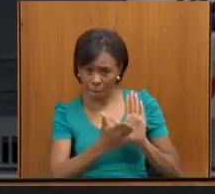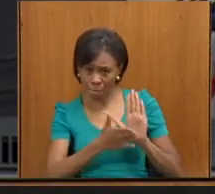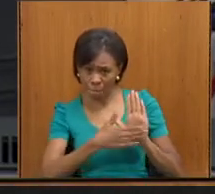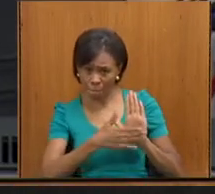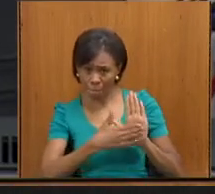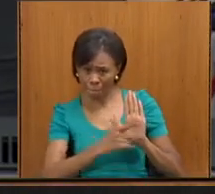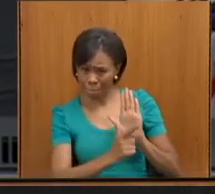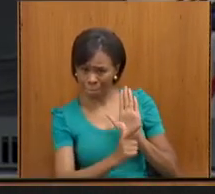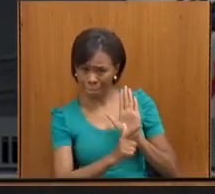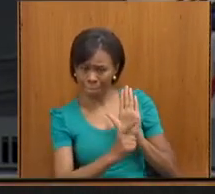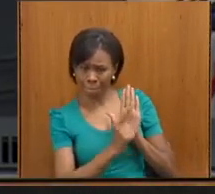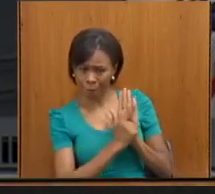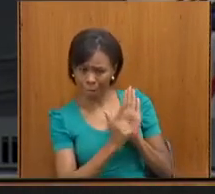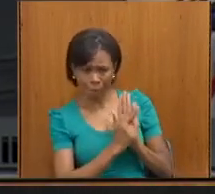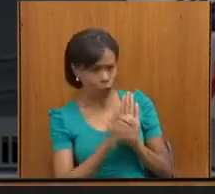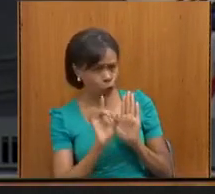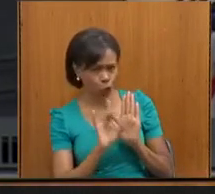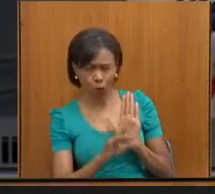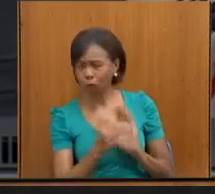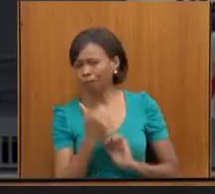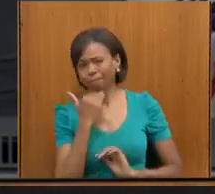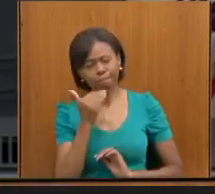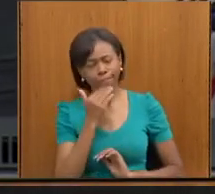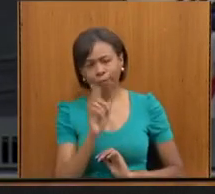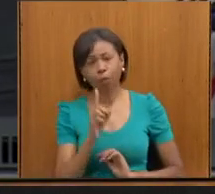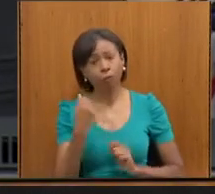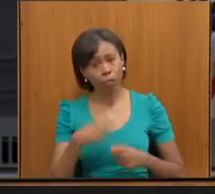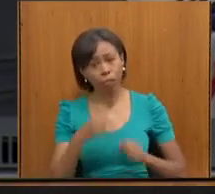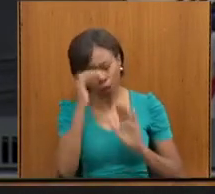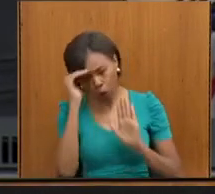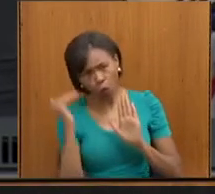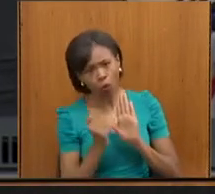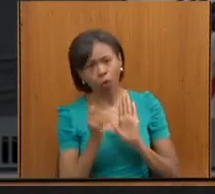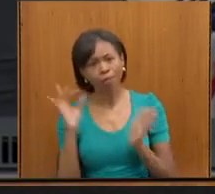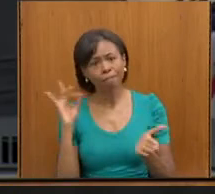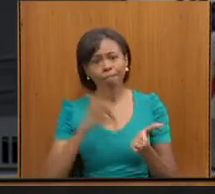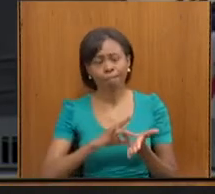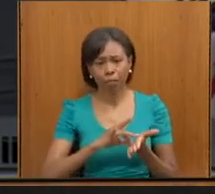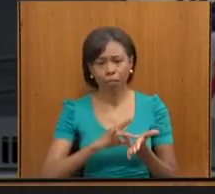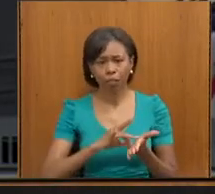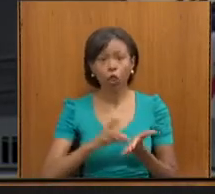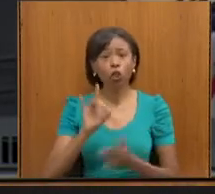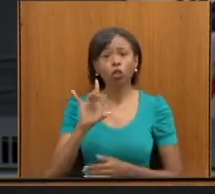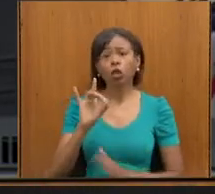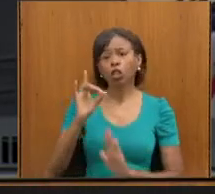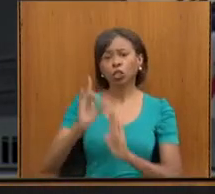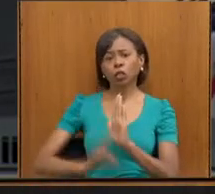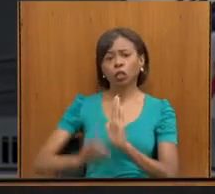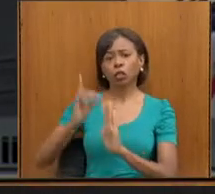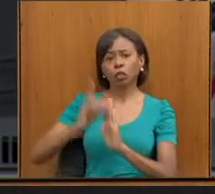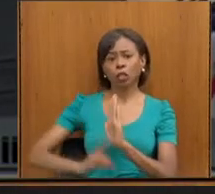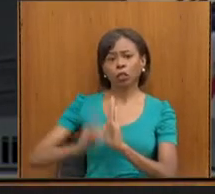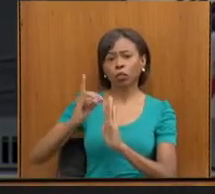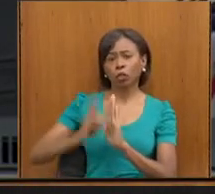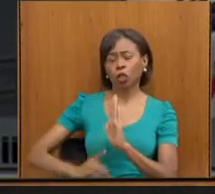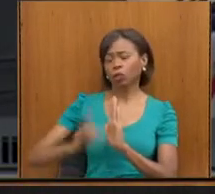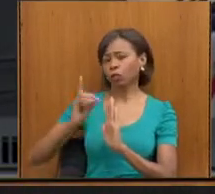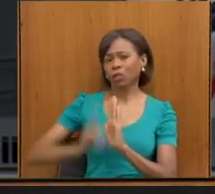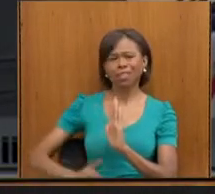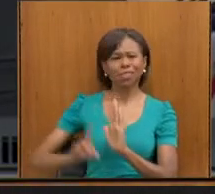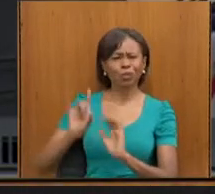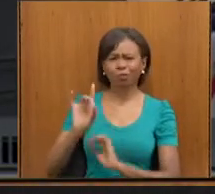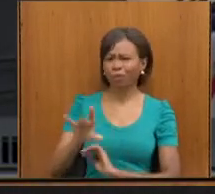efetividade a essa lei. E não adianta só ter direito. Enquanto cidadãos, nós sabemos